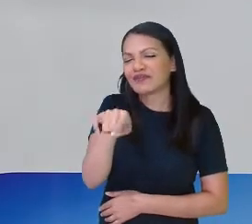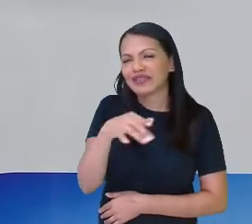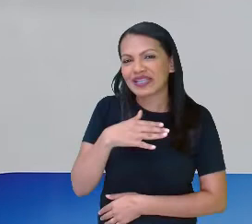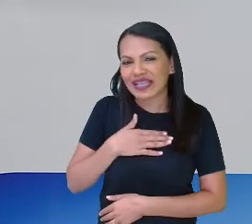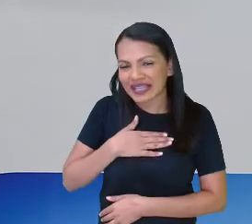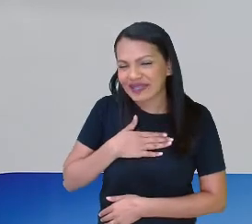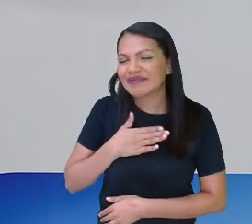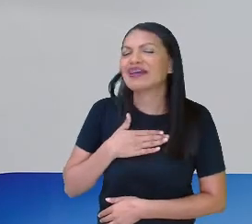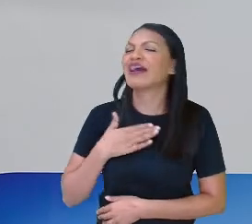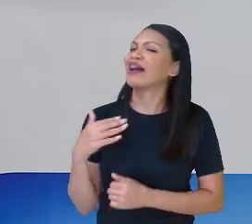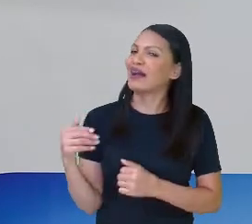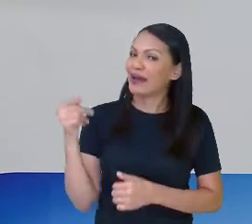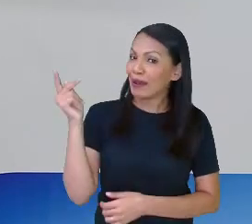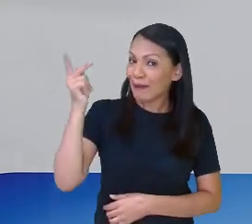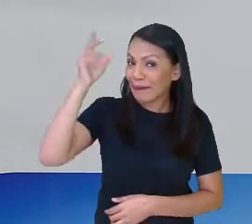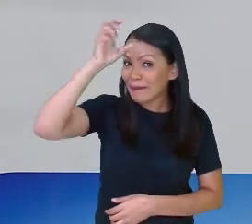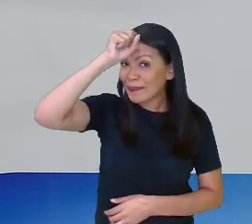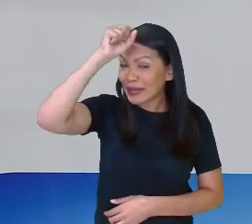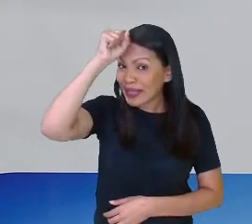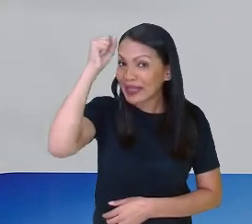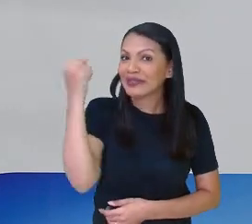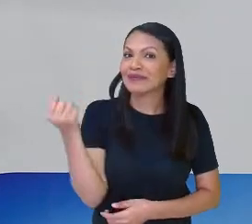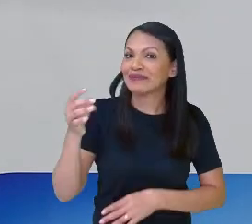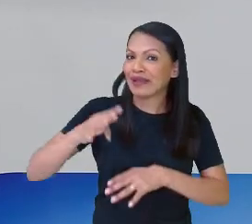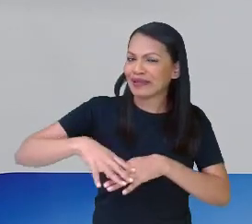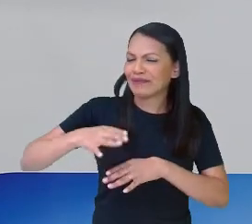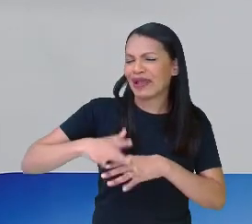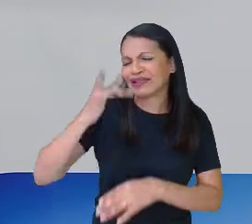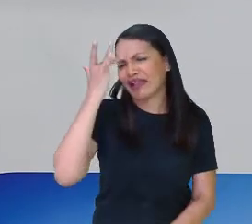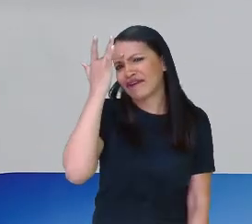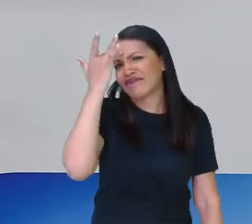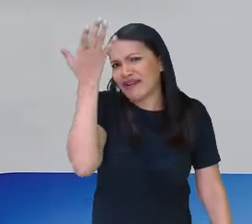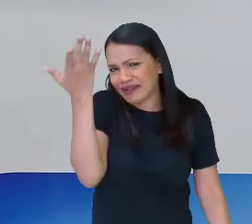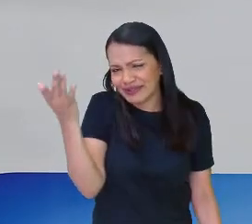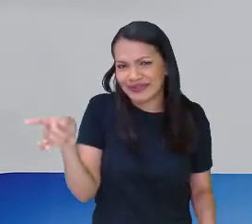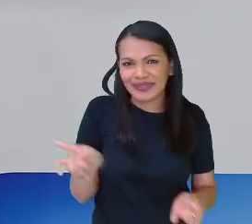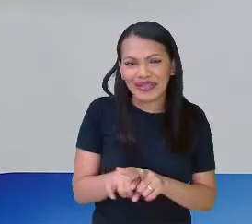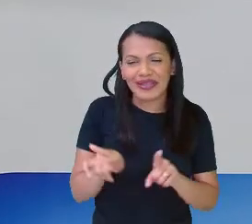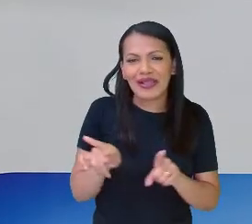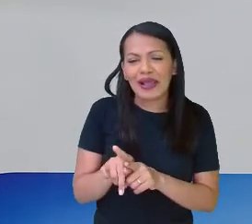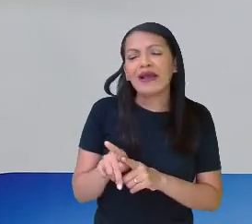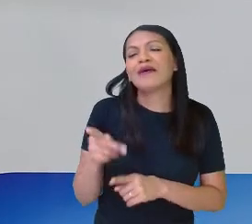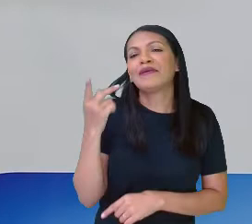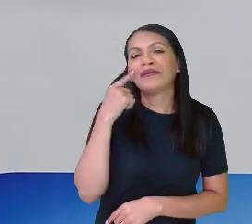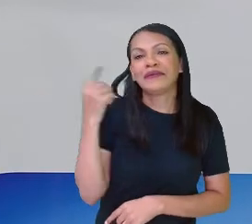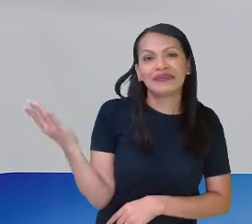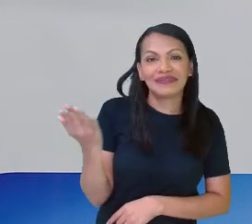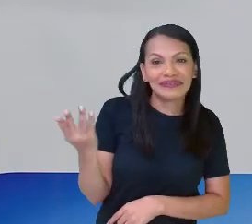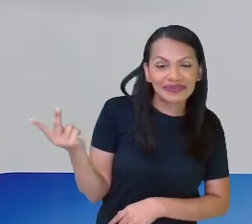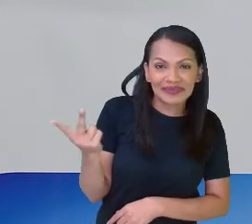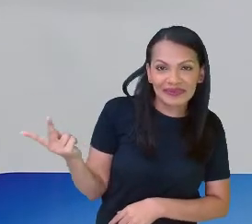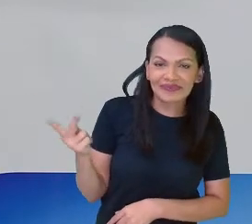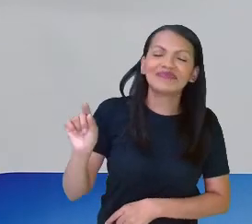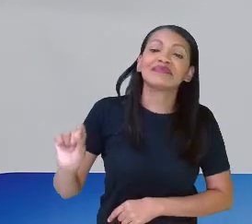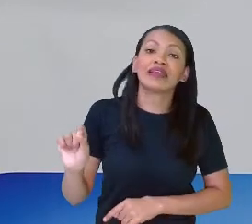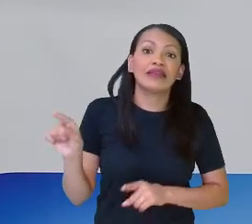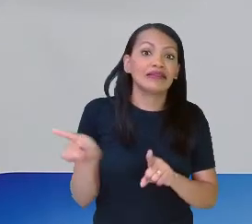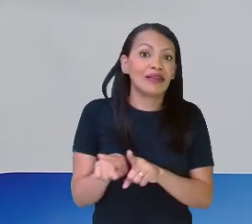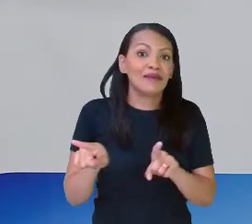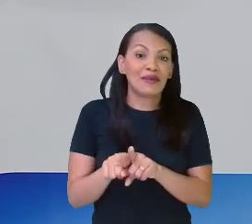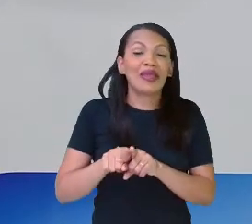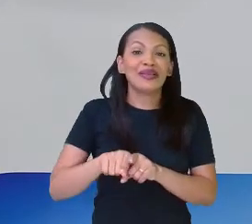aprendem matemática facinho, facinho, e além de mim, da professora Sinara Taella, a maravilhosa